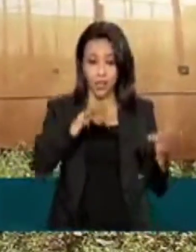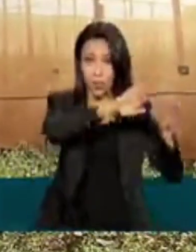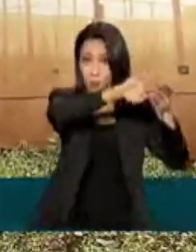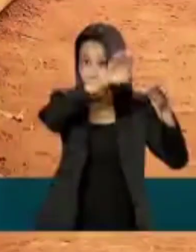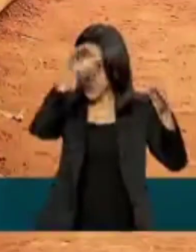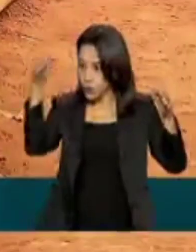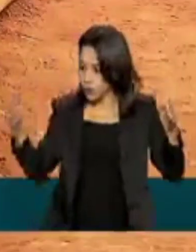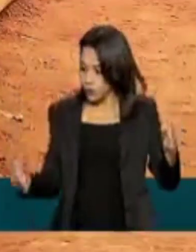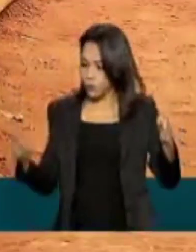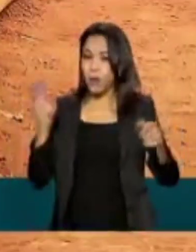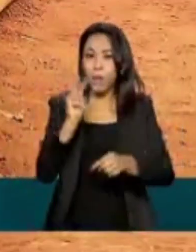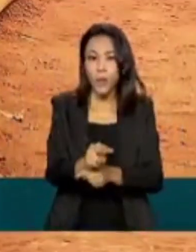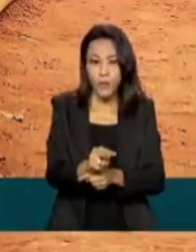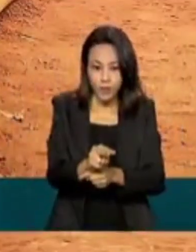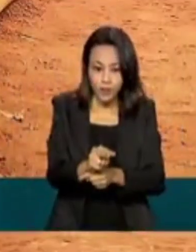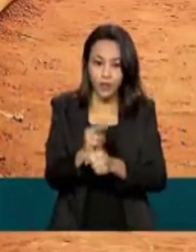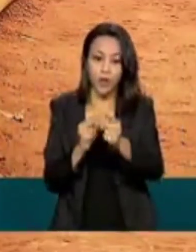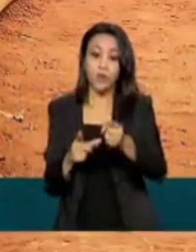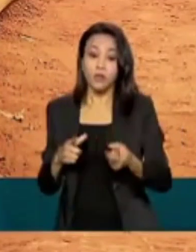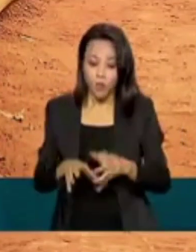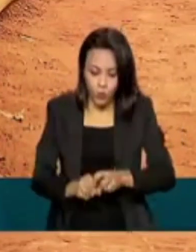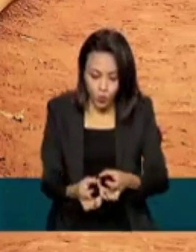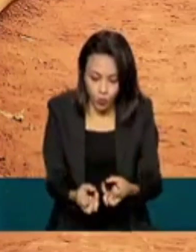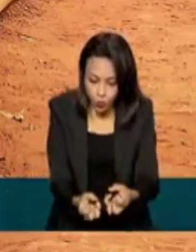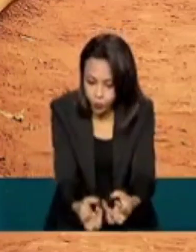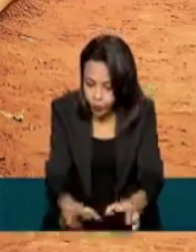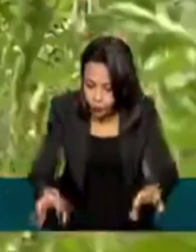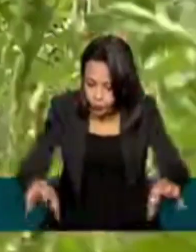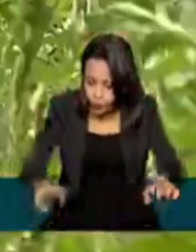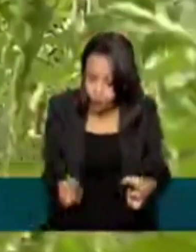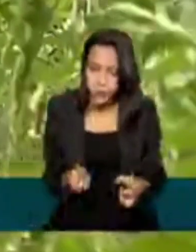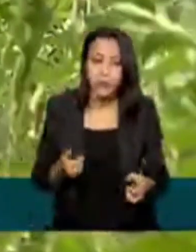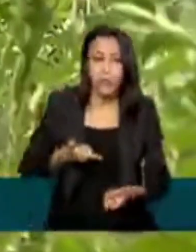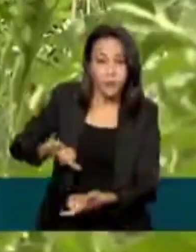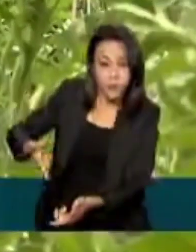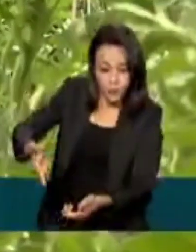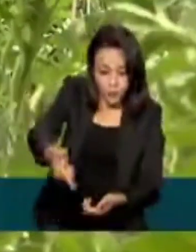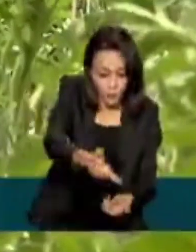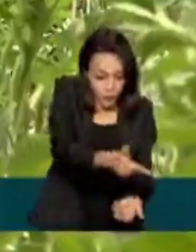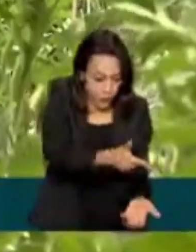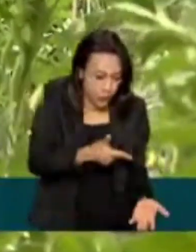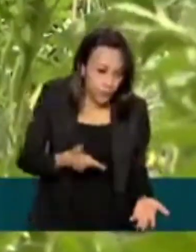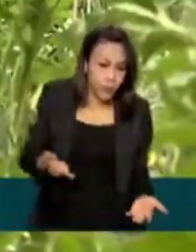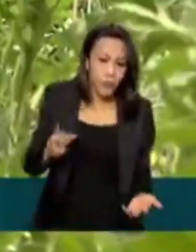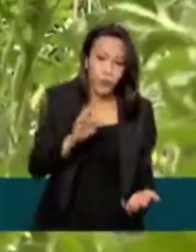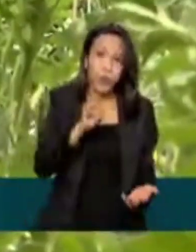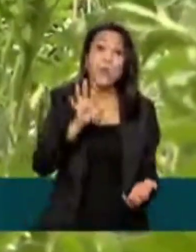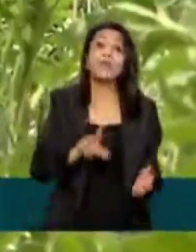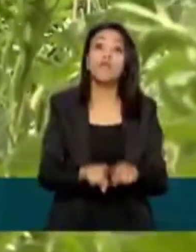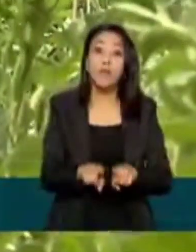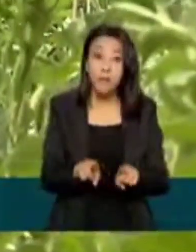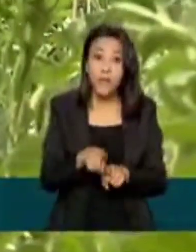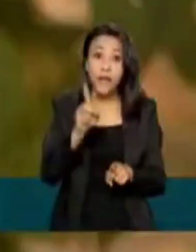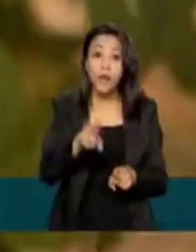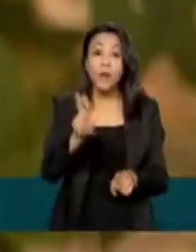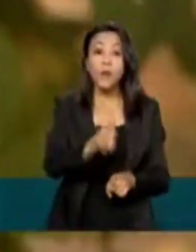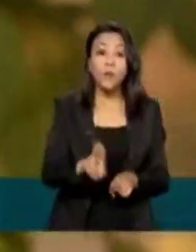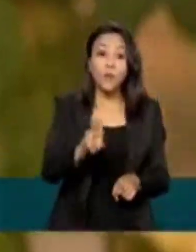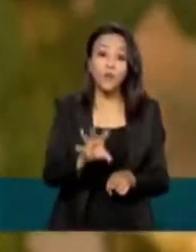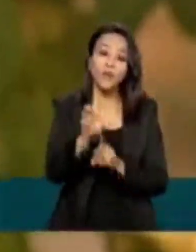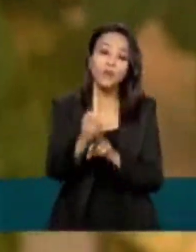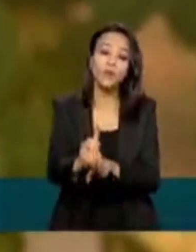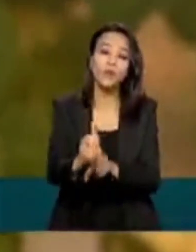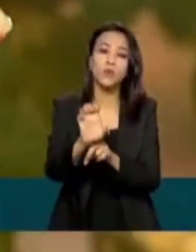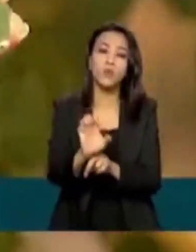proteção, além da adubação e irrigação. Outro cuidado importante é o uso de defensivos. A